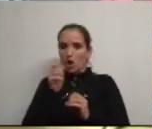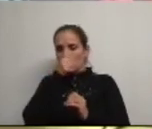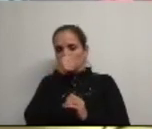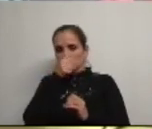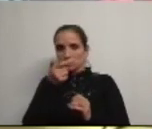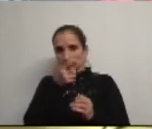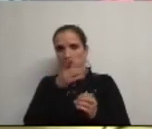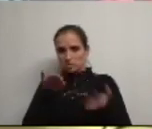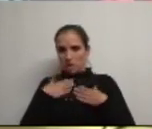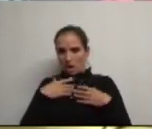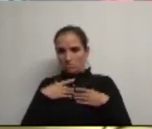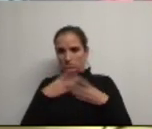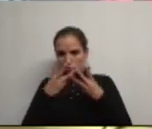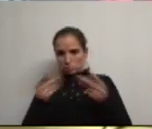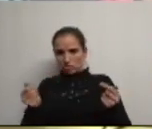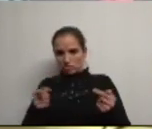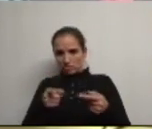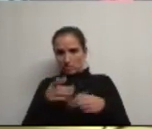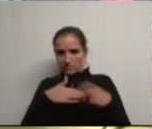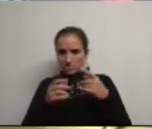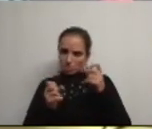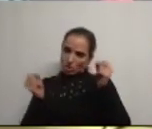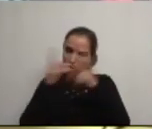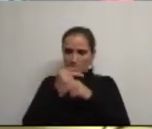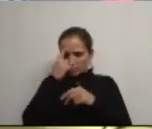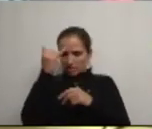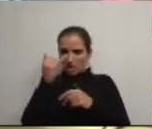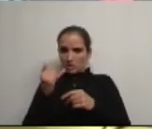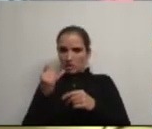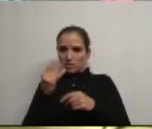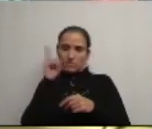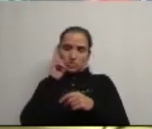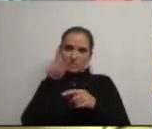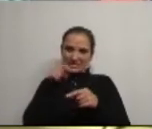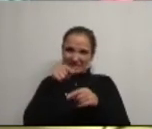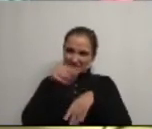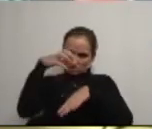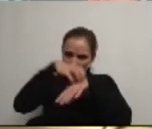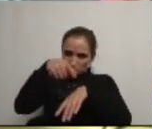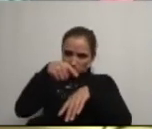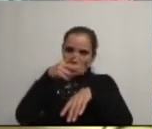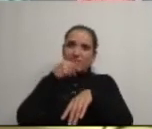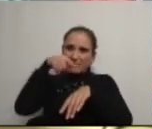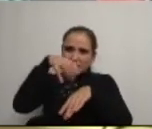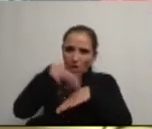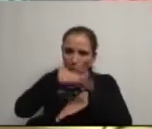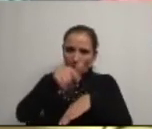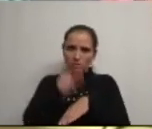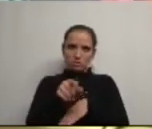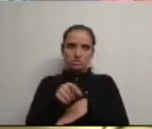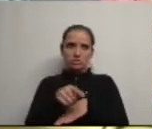-me uma solução para viabilizar uma iniciativa que fosse valorizar aquele edifício e aquela terra e aquele local